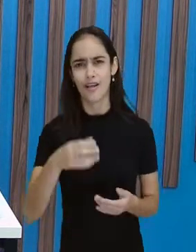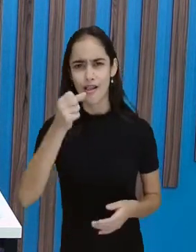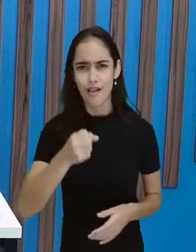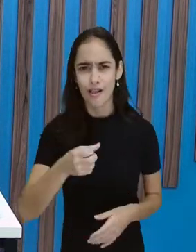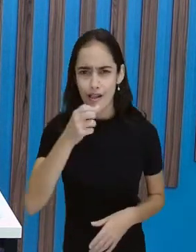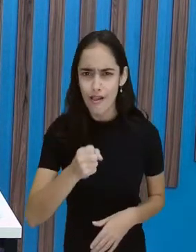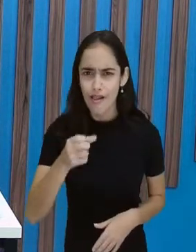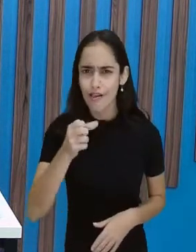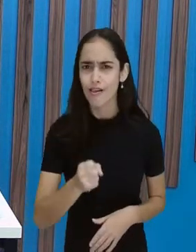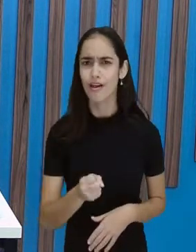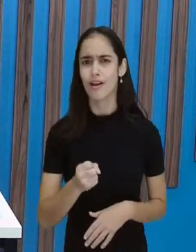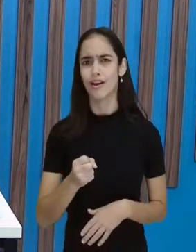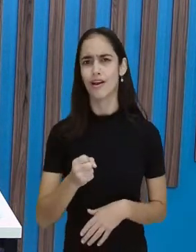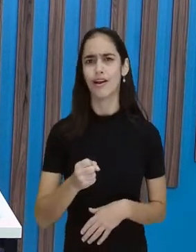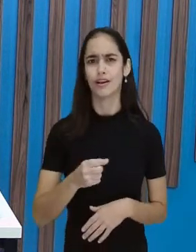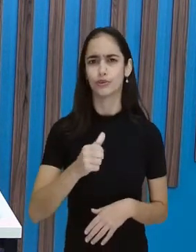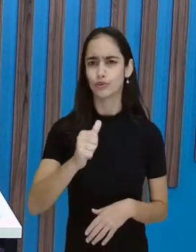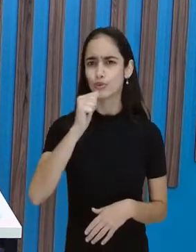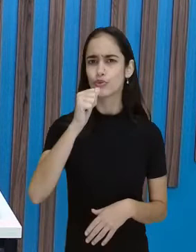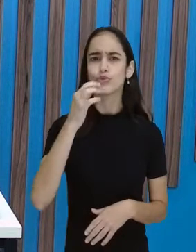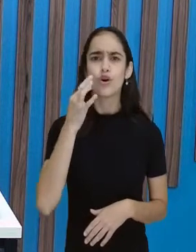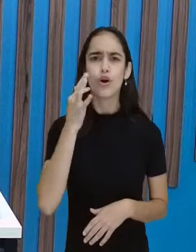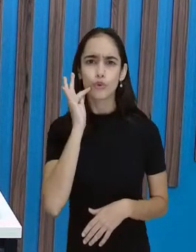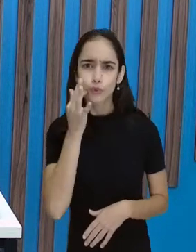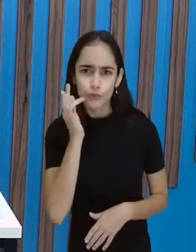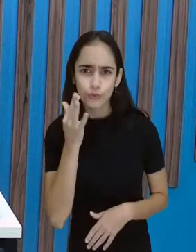cookies. Eita, preços?